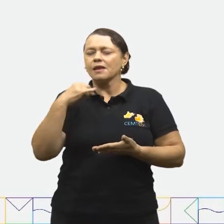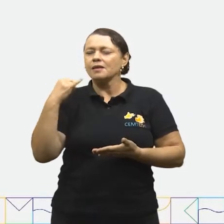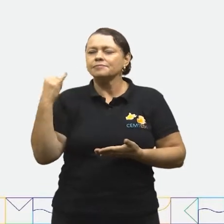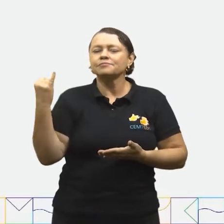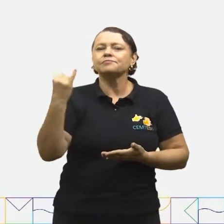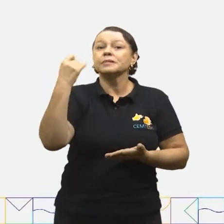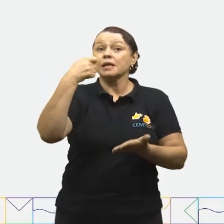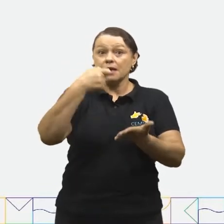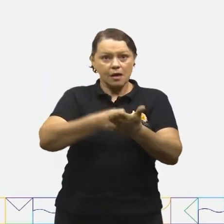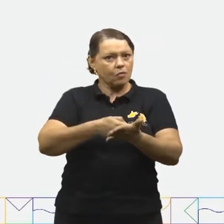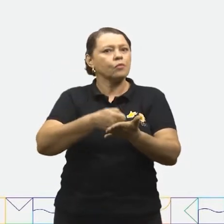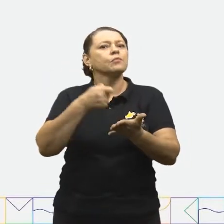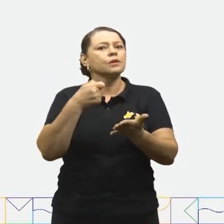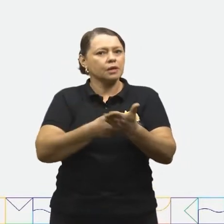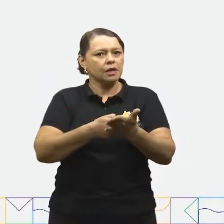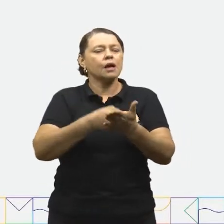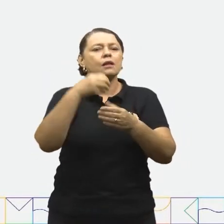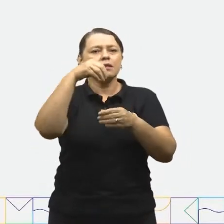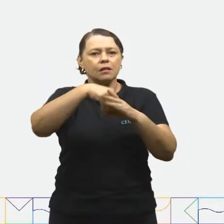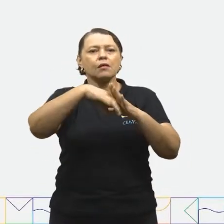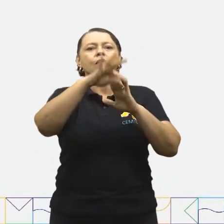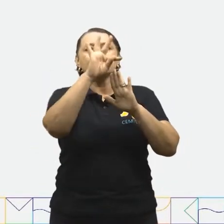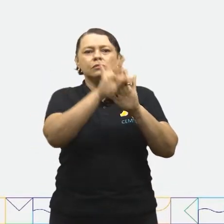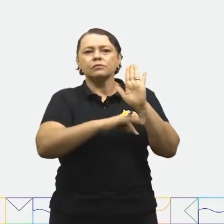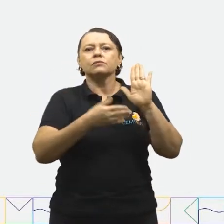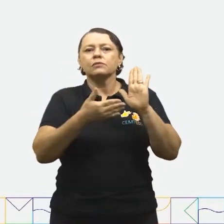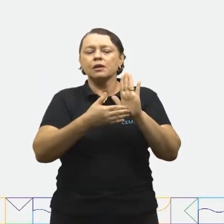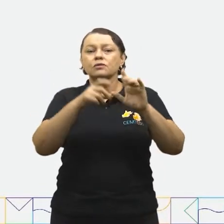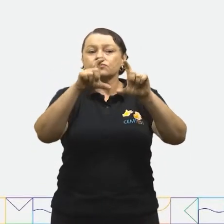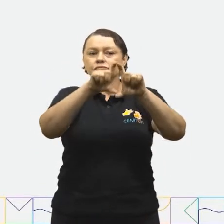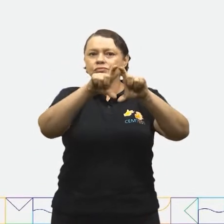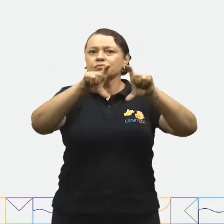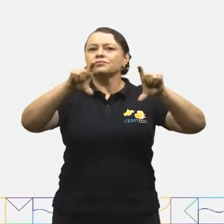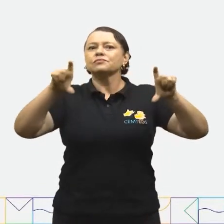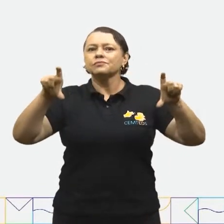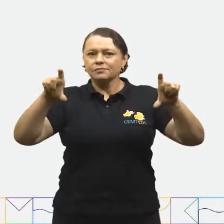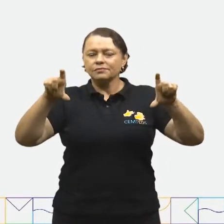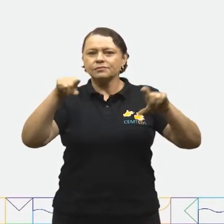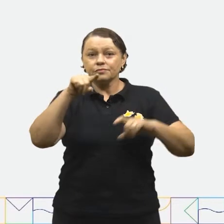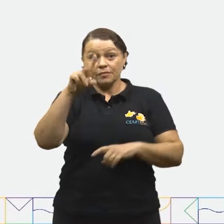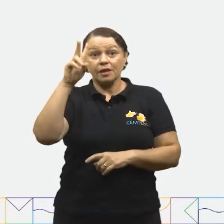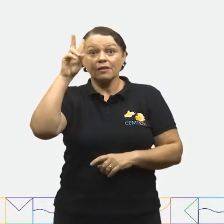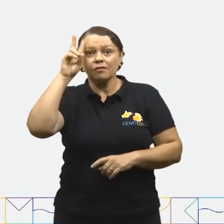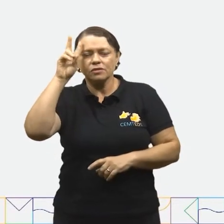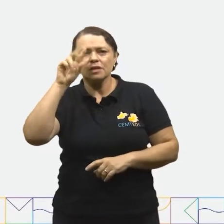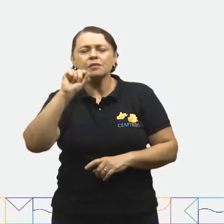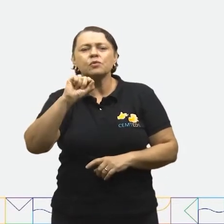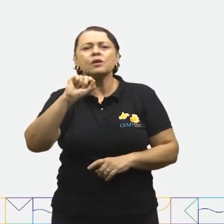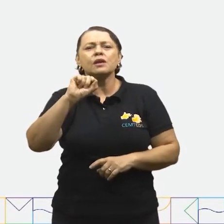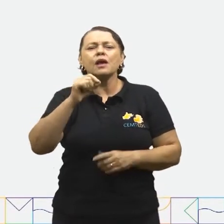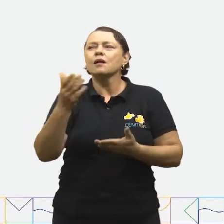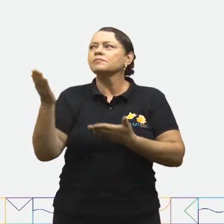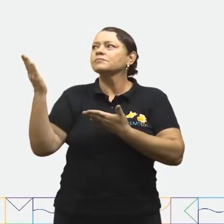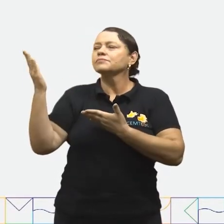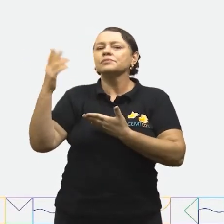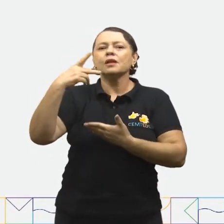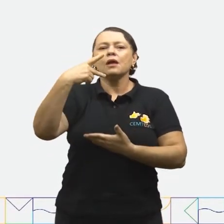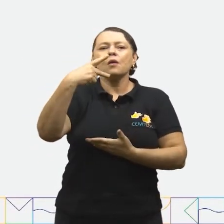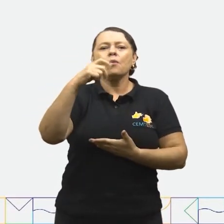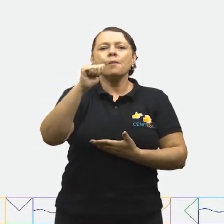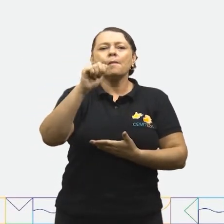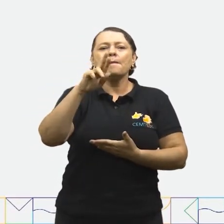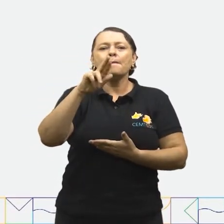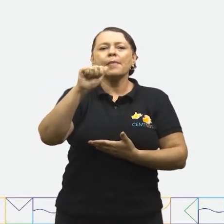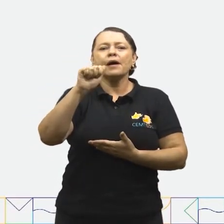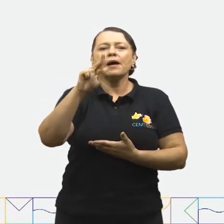obrigatório ao iniciarmos um parágrafo. Você lembra o que é um parágrafo e por que ele